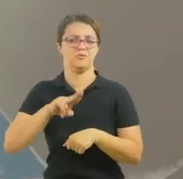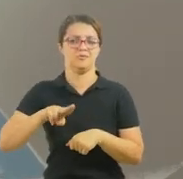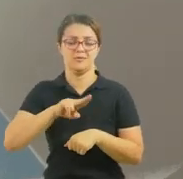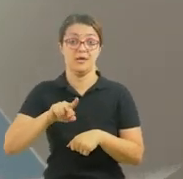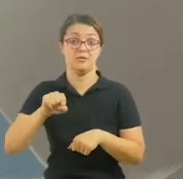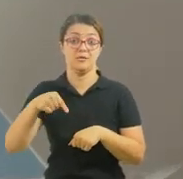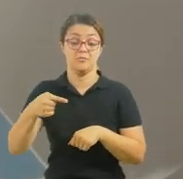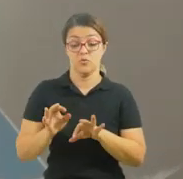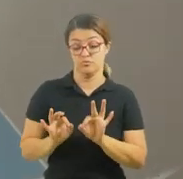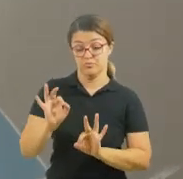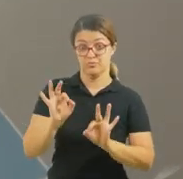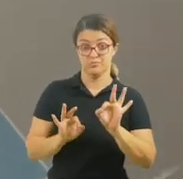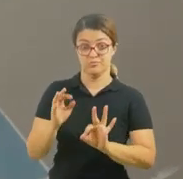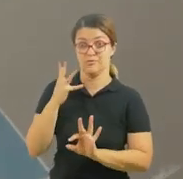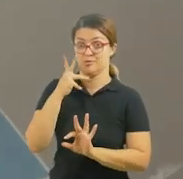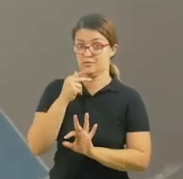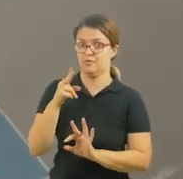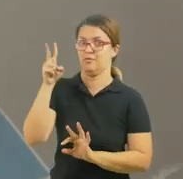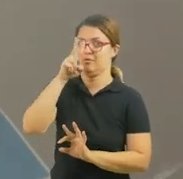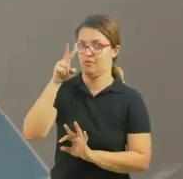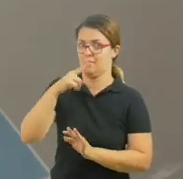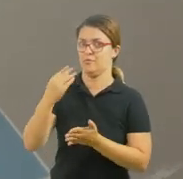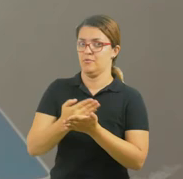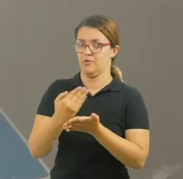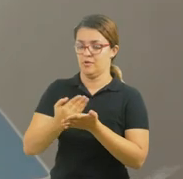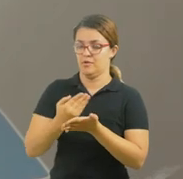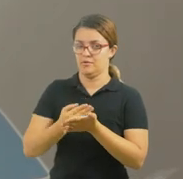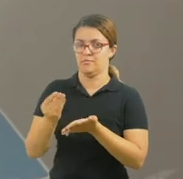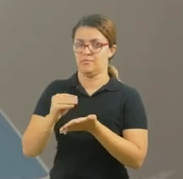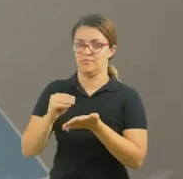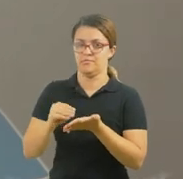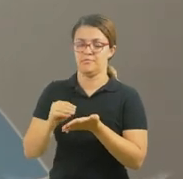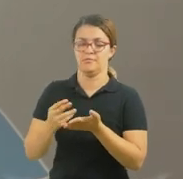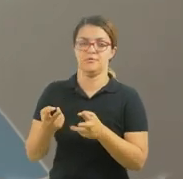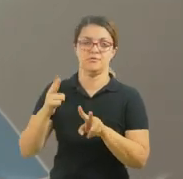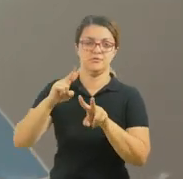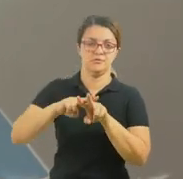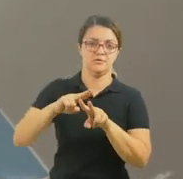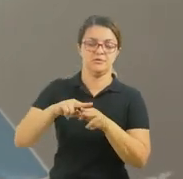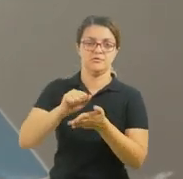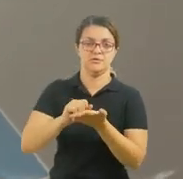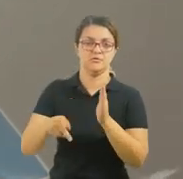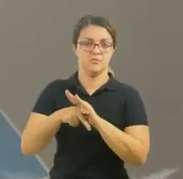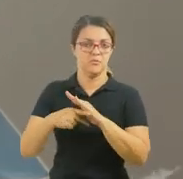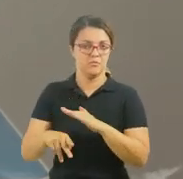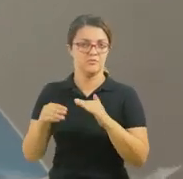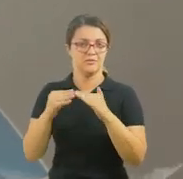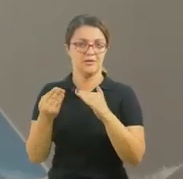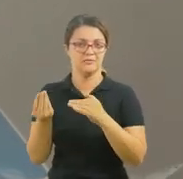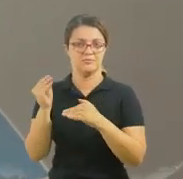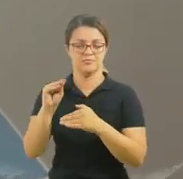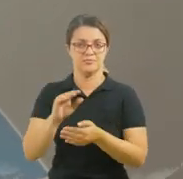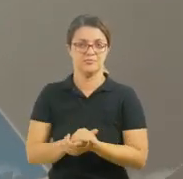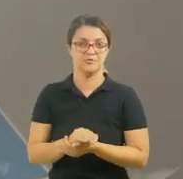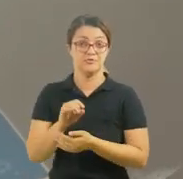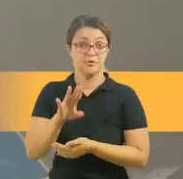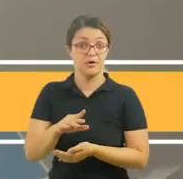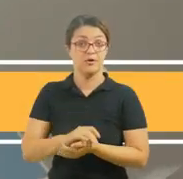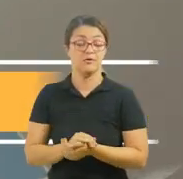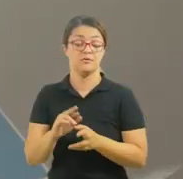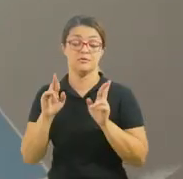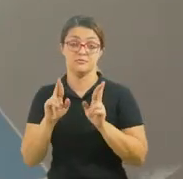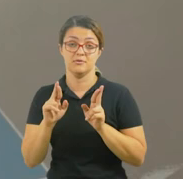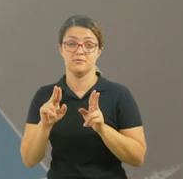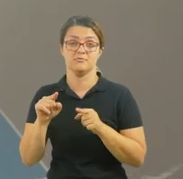bem bonita, ok? Não se esqueçam de registrar tudo e postar com a hashtag lição de casa. Então por hoje é só, pessoal. Espero